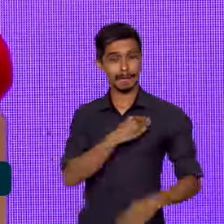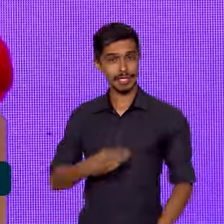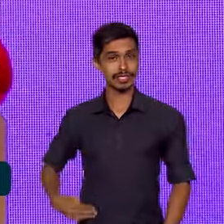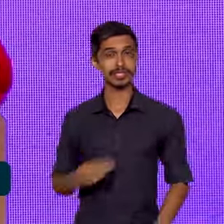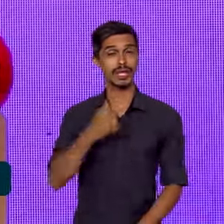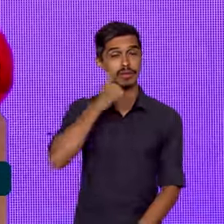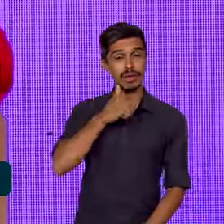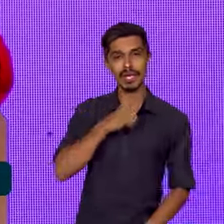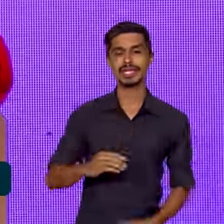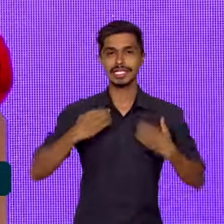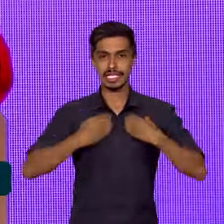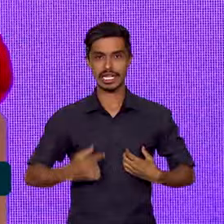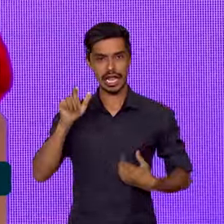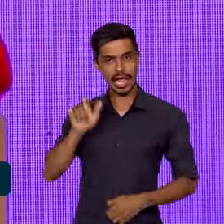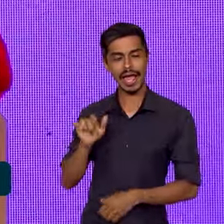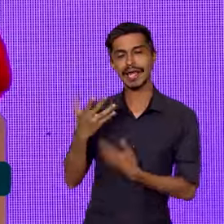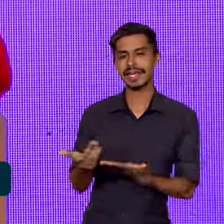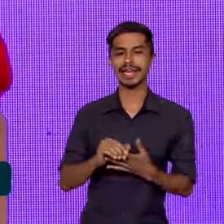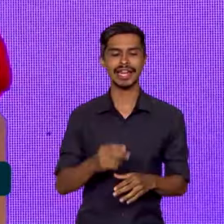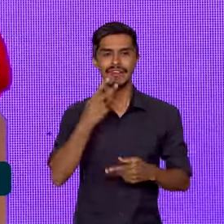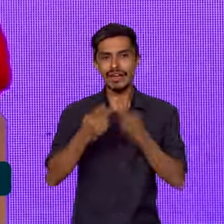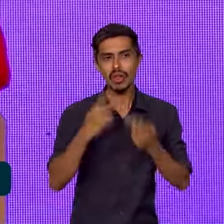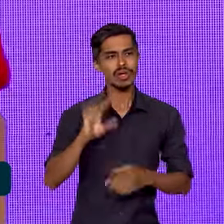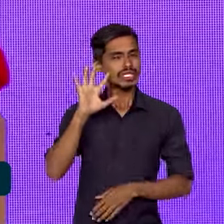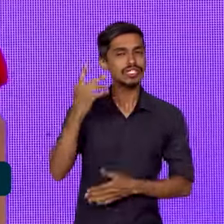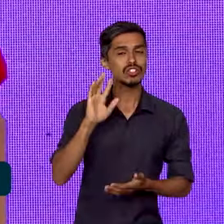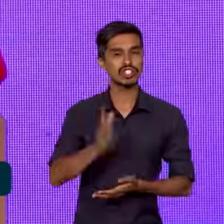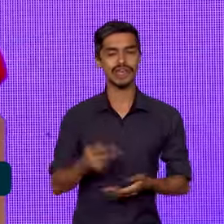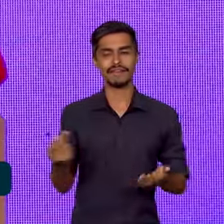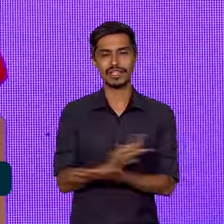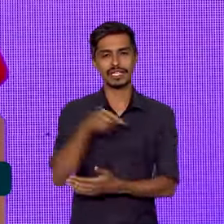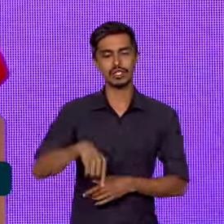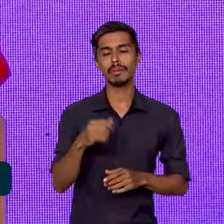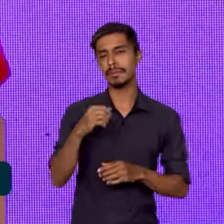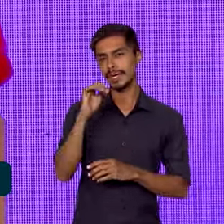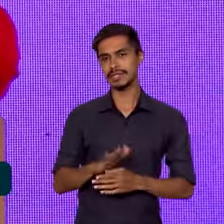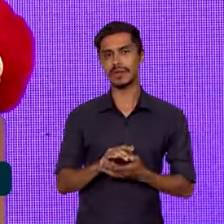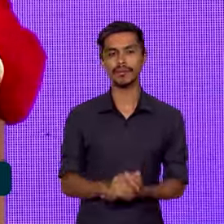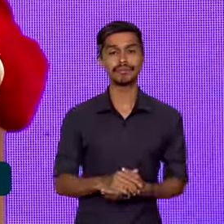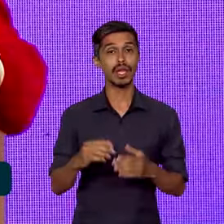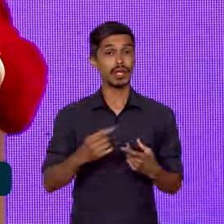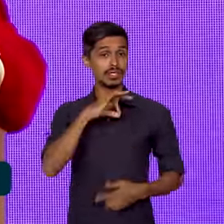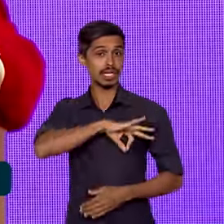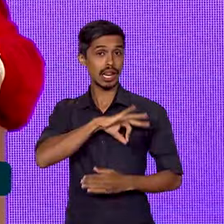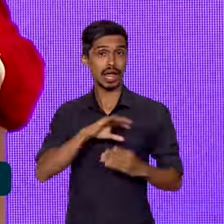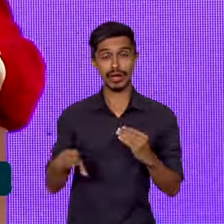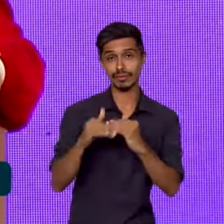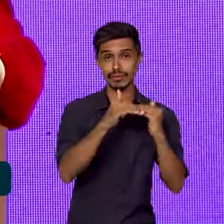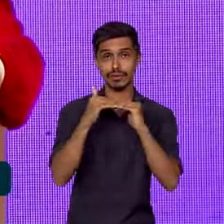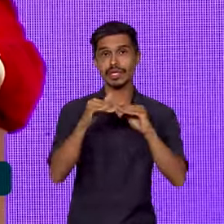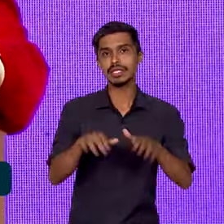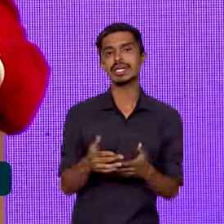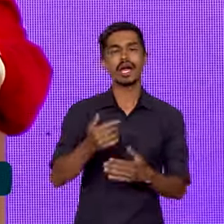Cida Gonçalves, citou medidas adotadas aqui no país. A lei da igualdade salarial, a questão do programa Mulher Viver